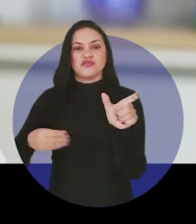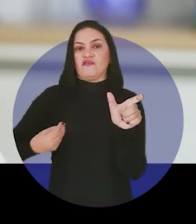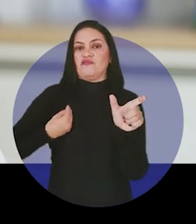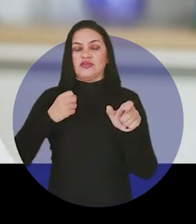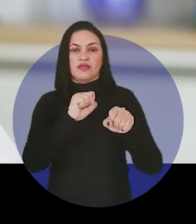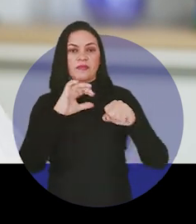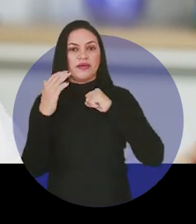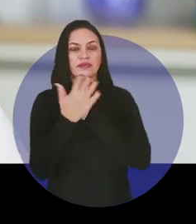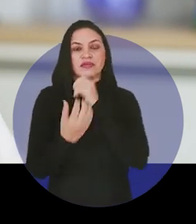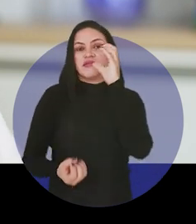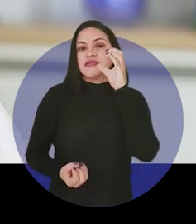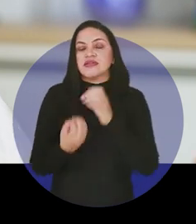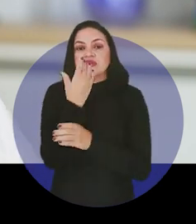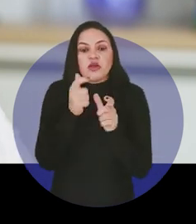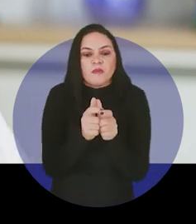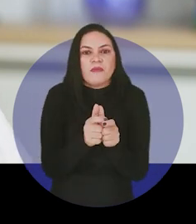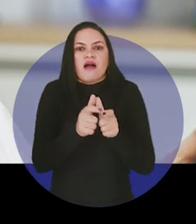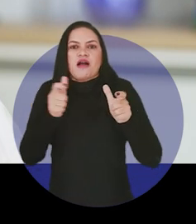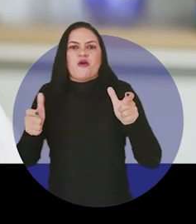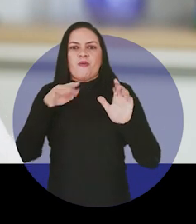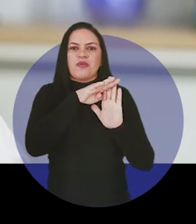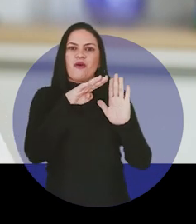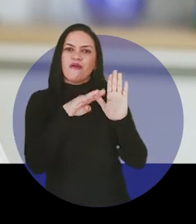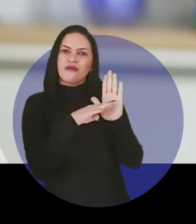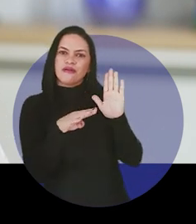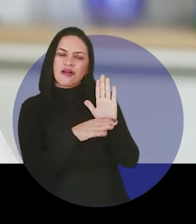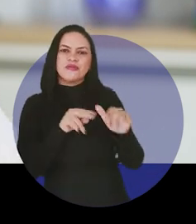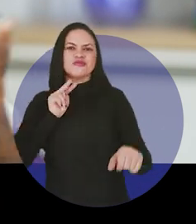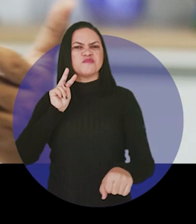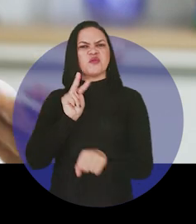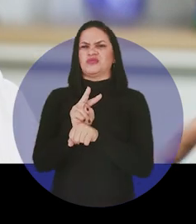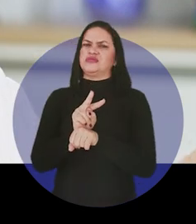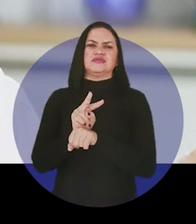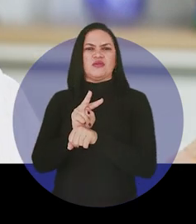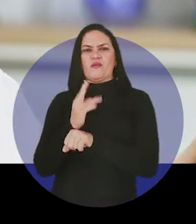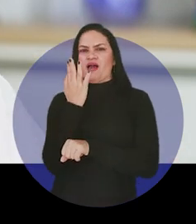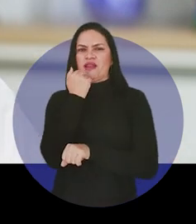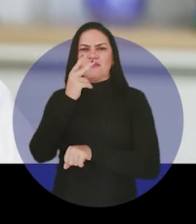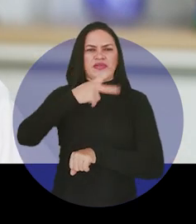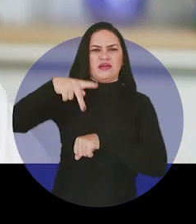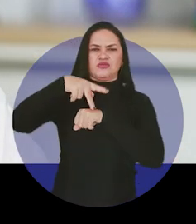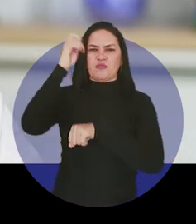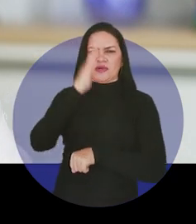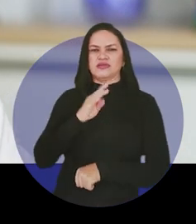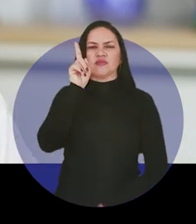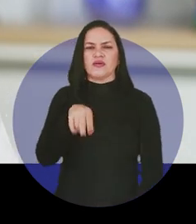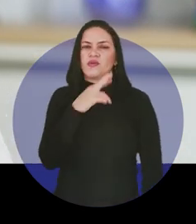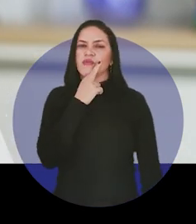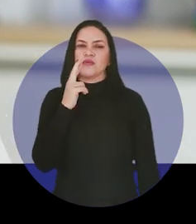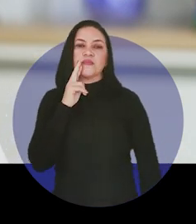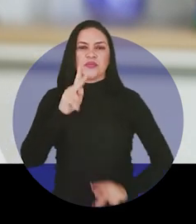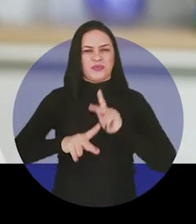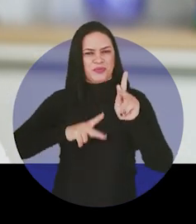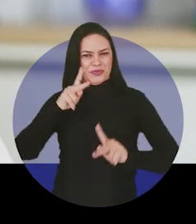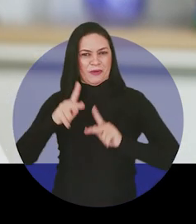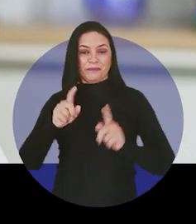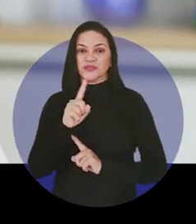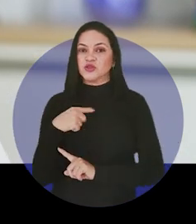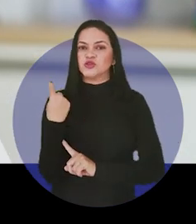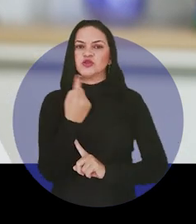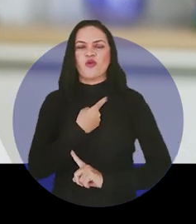pandemia. E criando o maior programa de proteção alimentar do país. Que são os restaurantes populares.